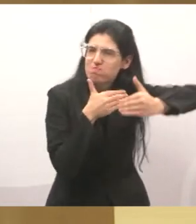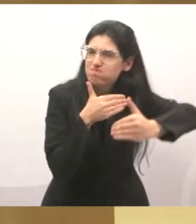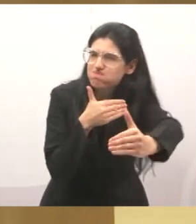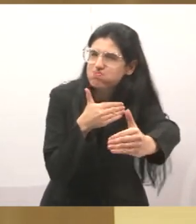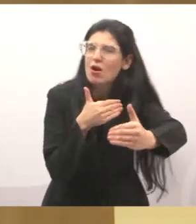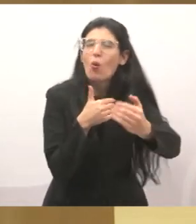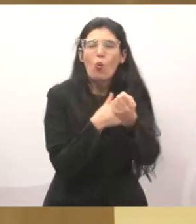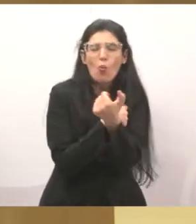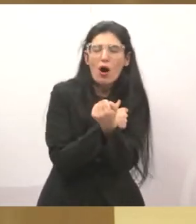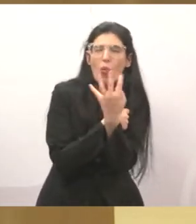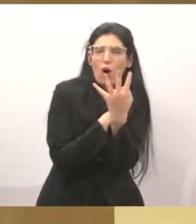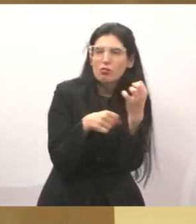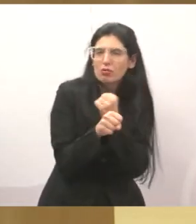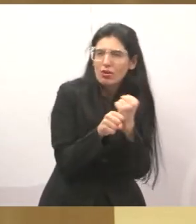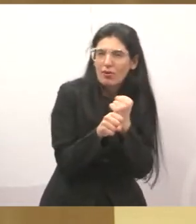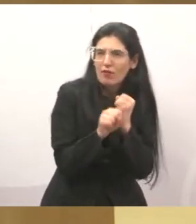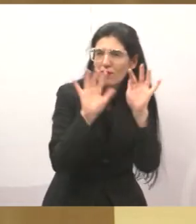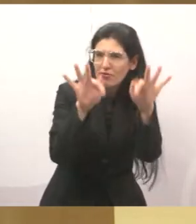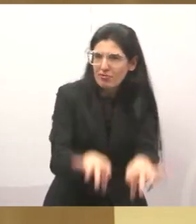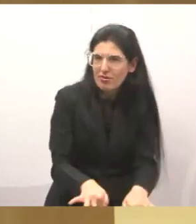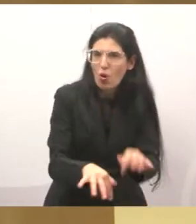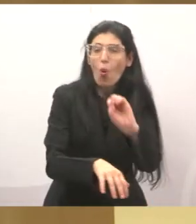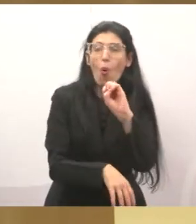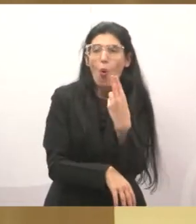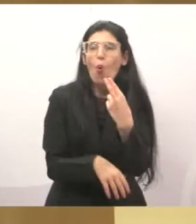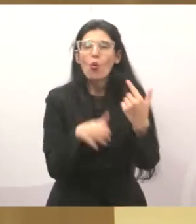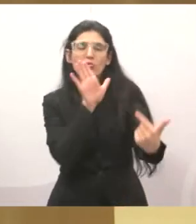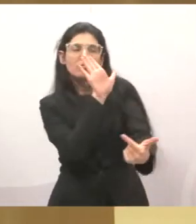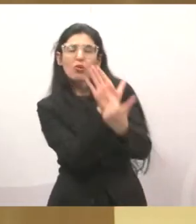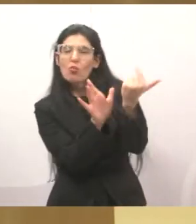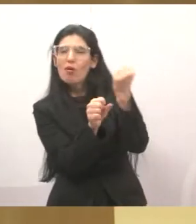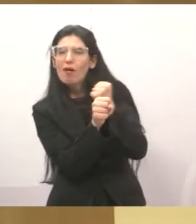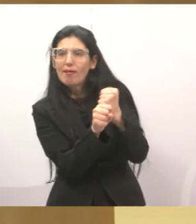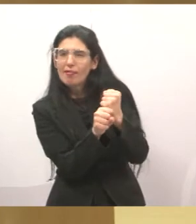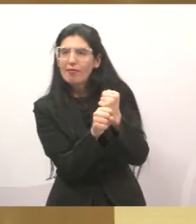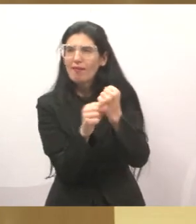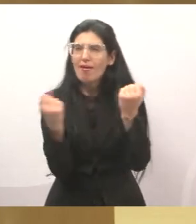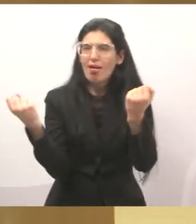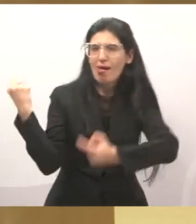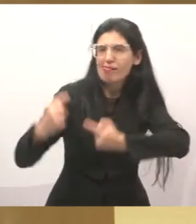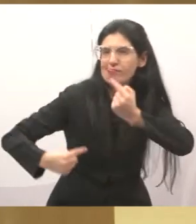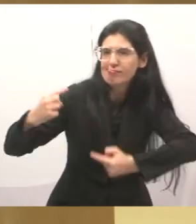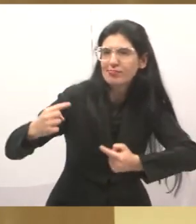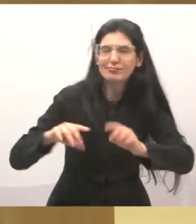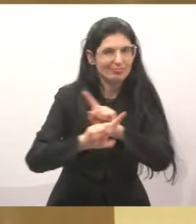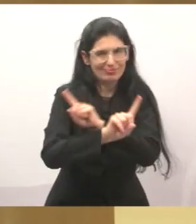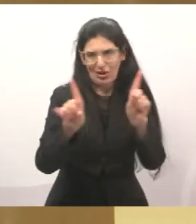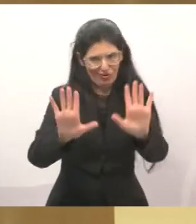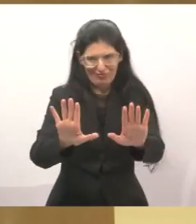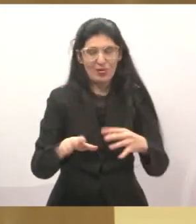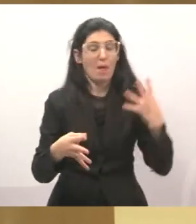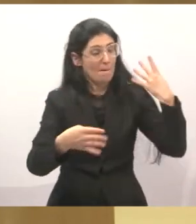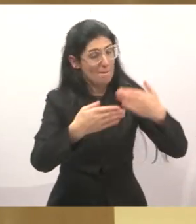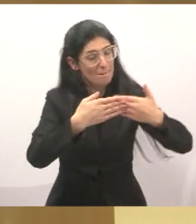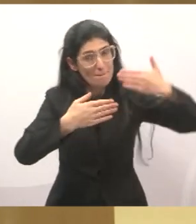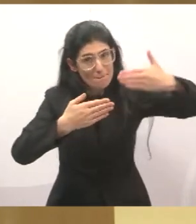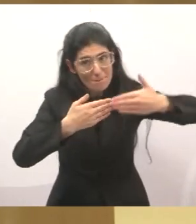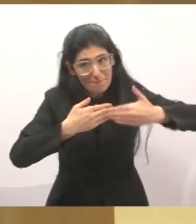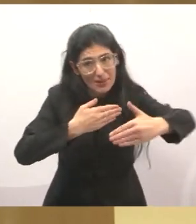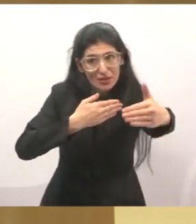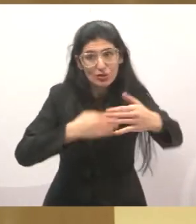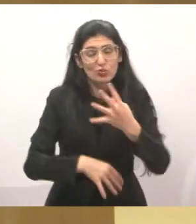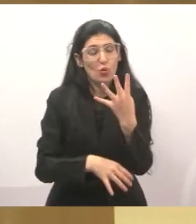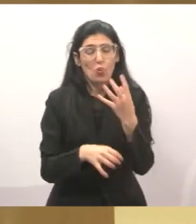ou no segundo ano que também tem eleição. Não é verdade. O governo tem quatro anos para fazer as suas obras, tem para fazer seus